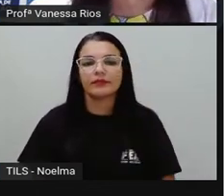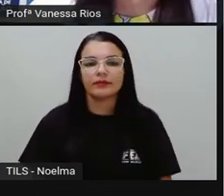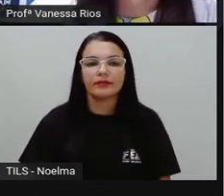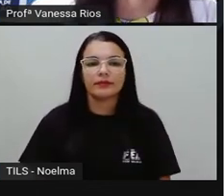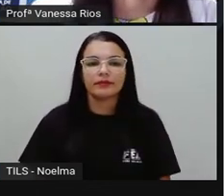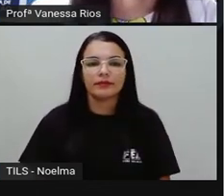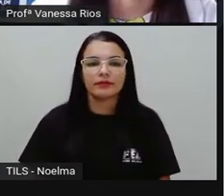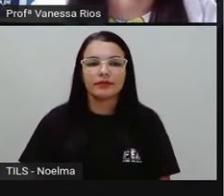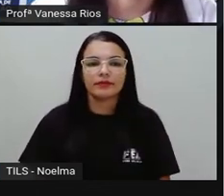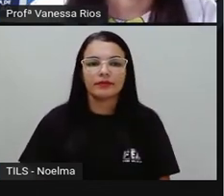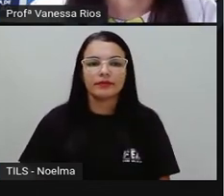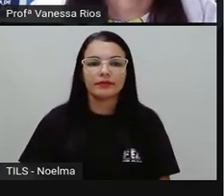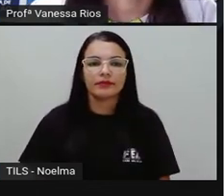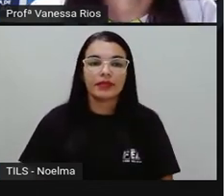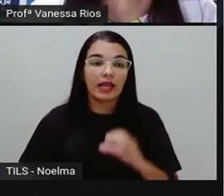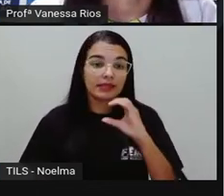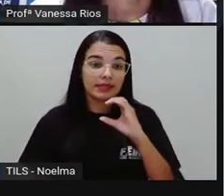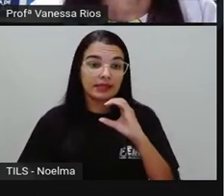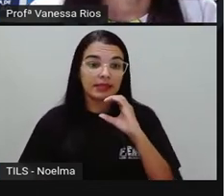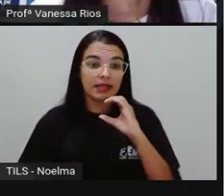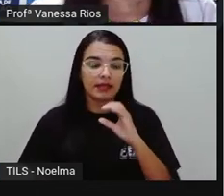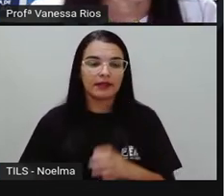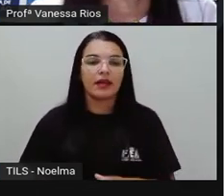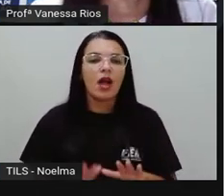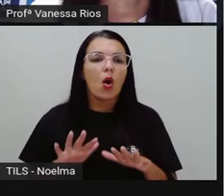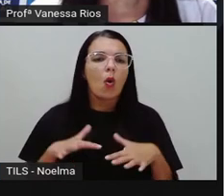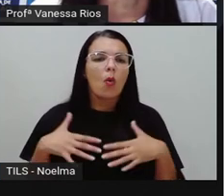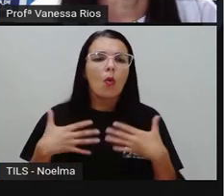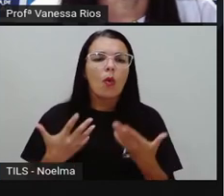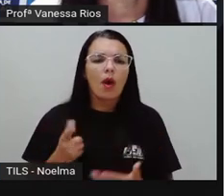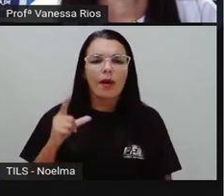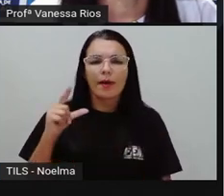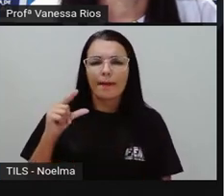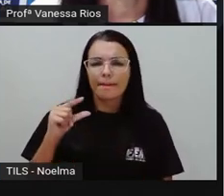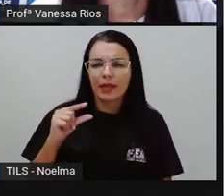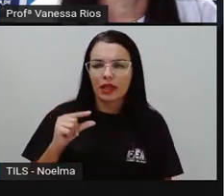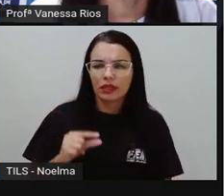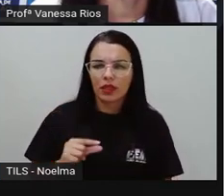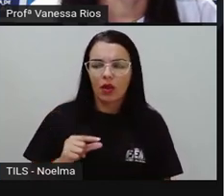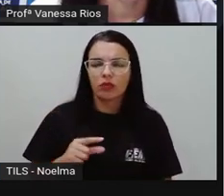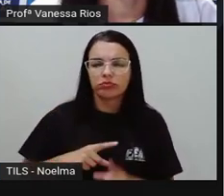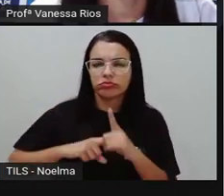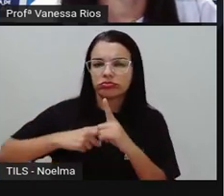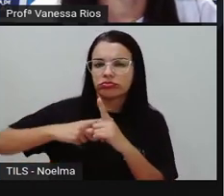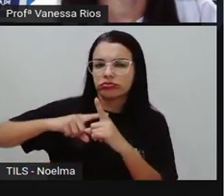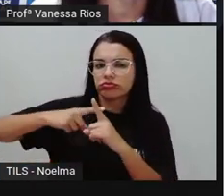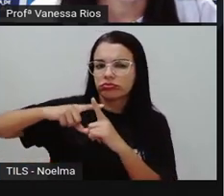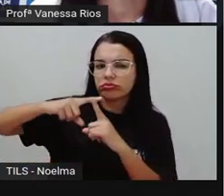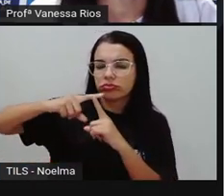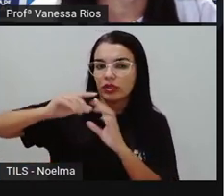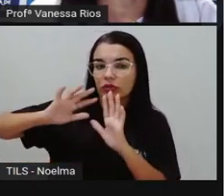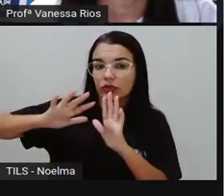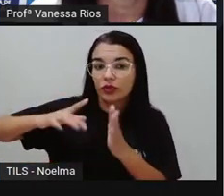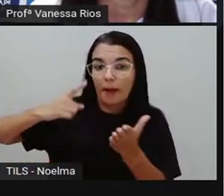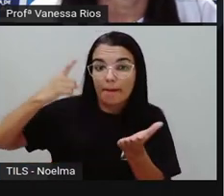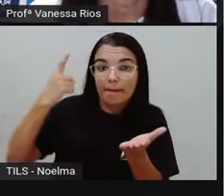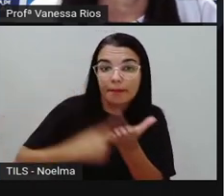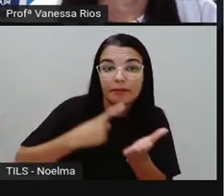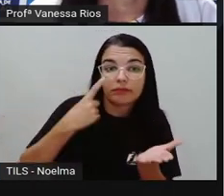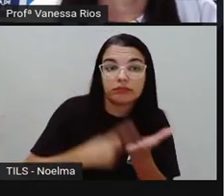Agora a gente vai para a pergunta C. Qual a menor temperatura registrada?